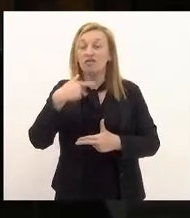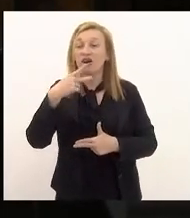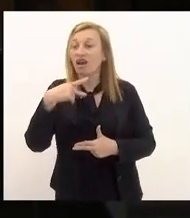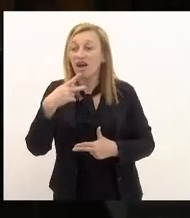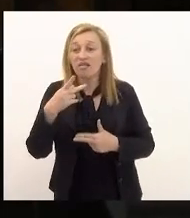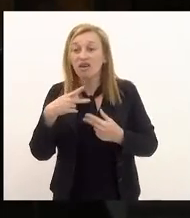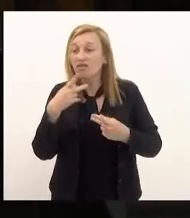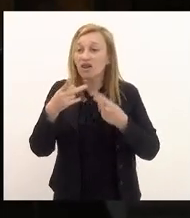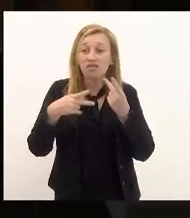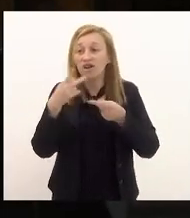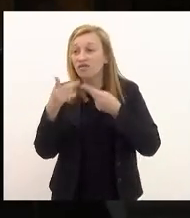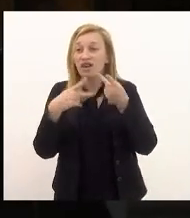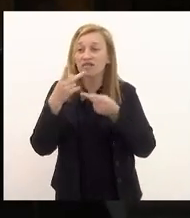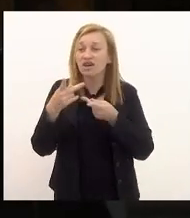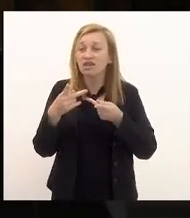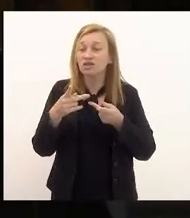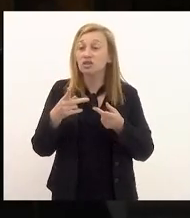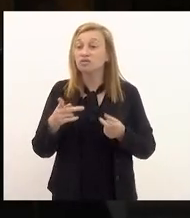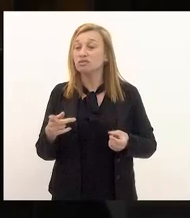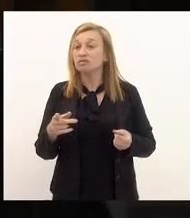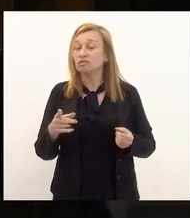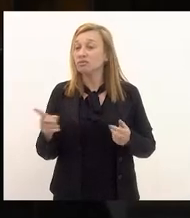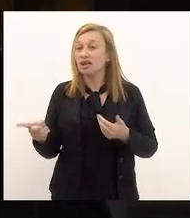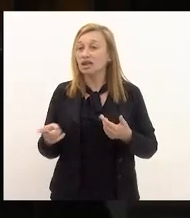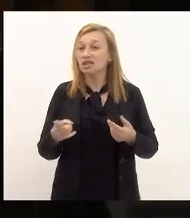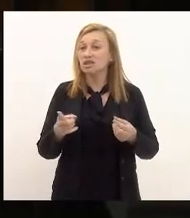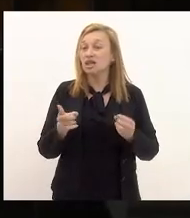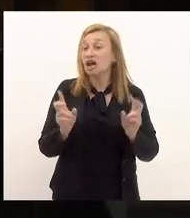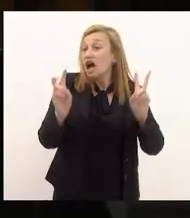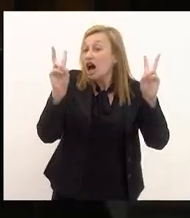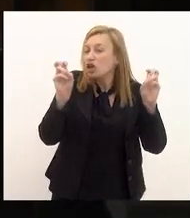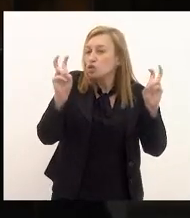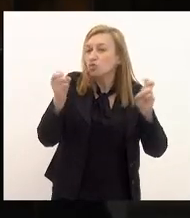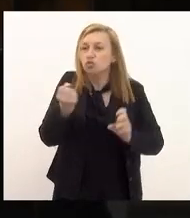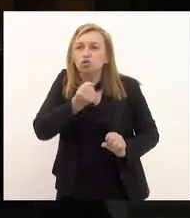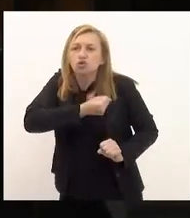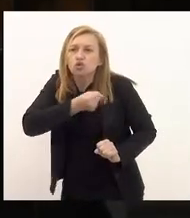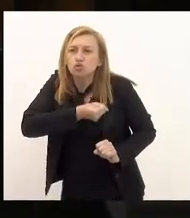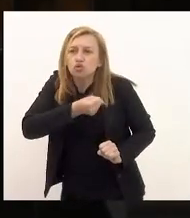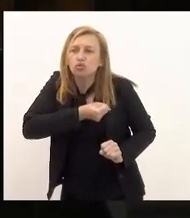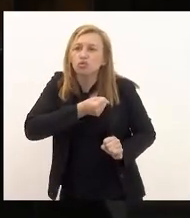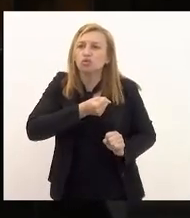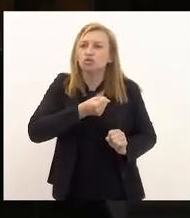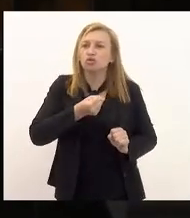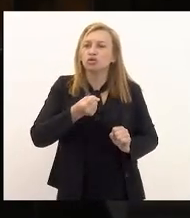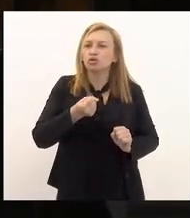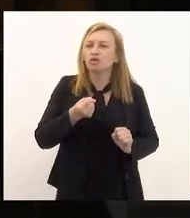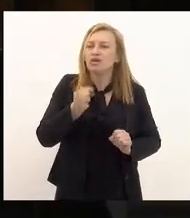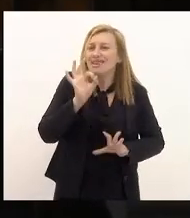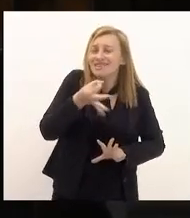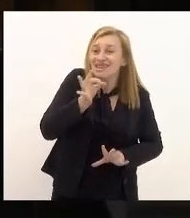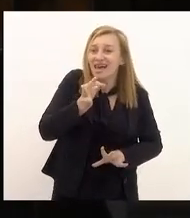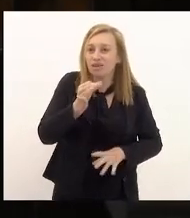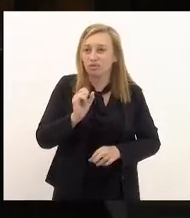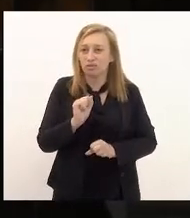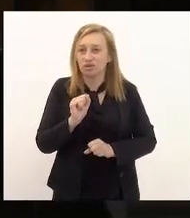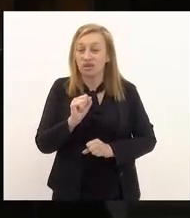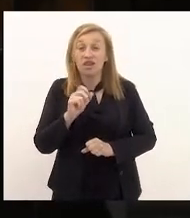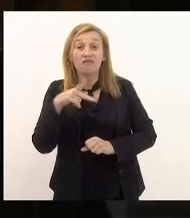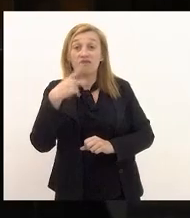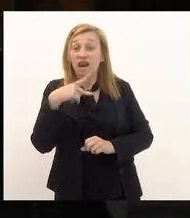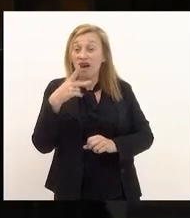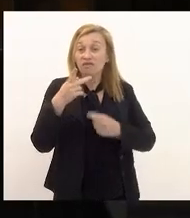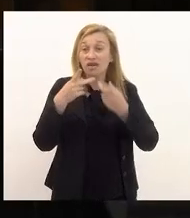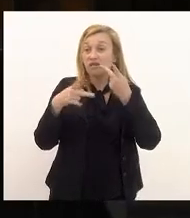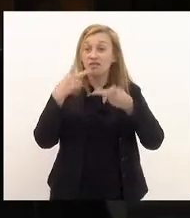não trazem elementos não trazem números não trazem dados específicos falaram